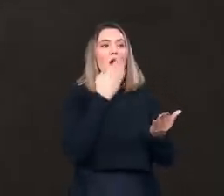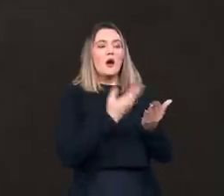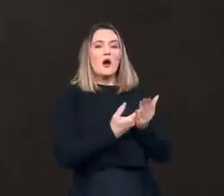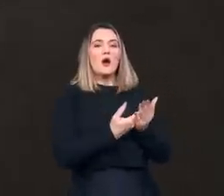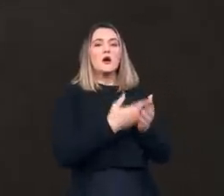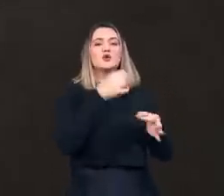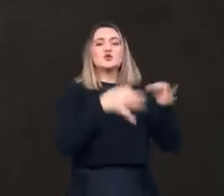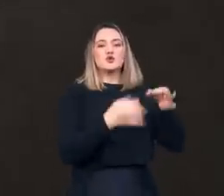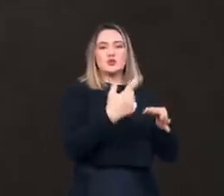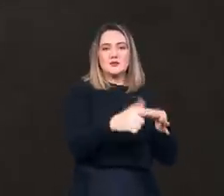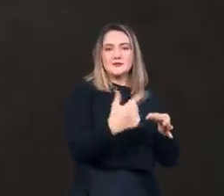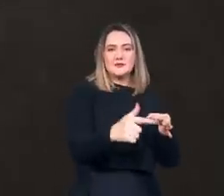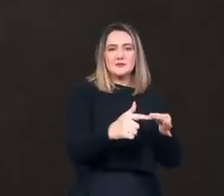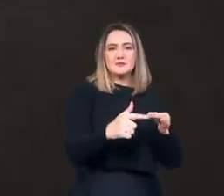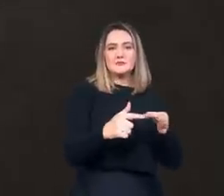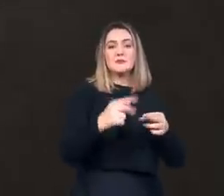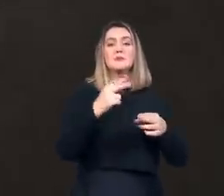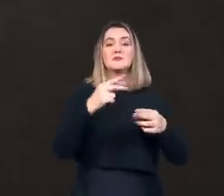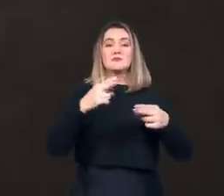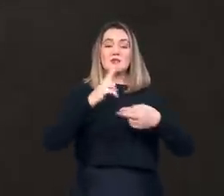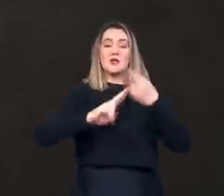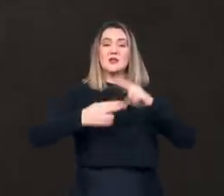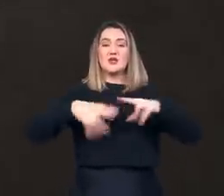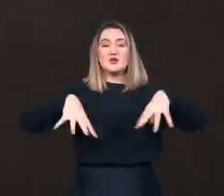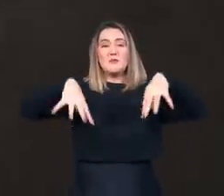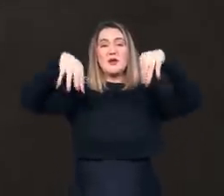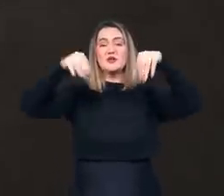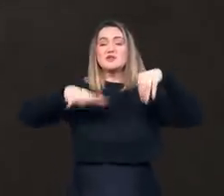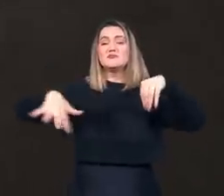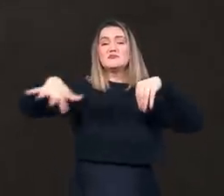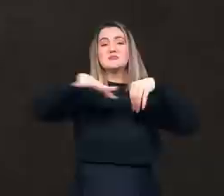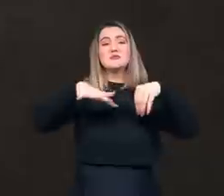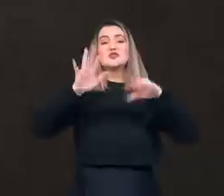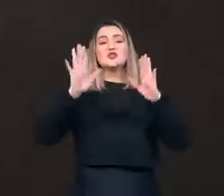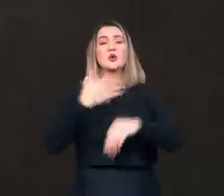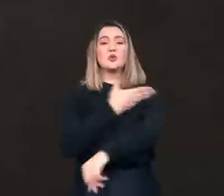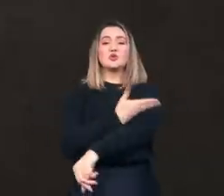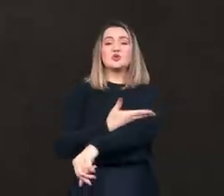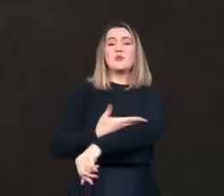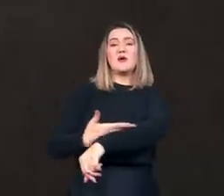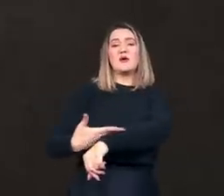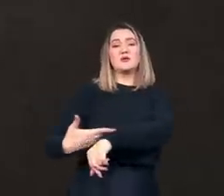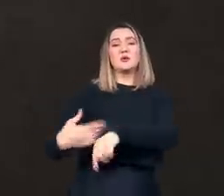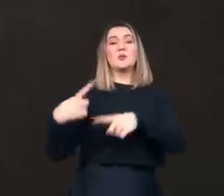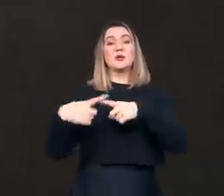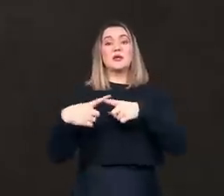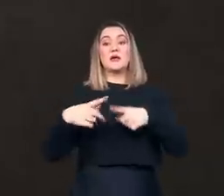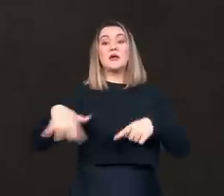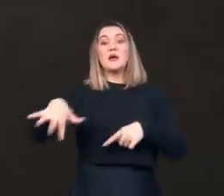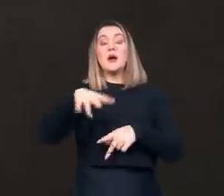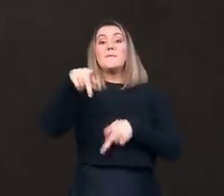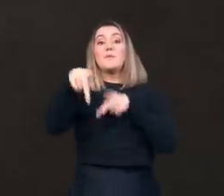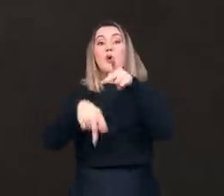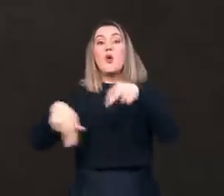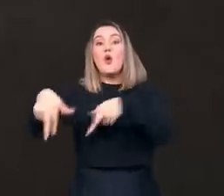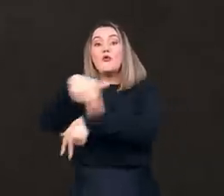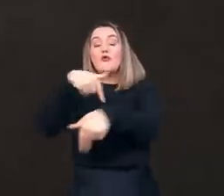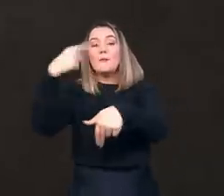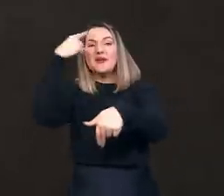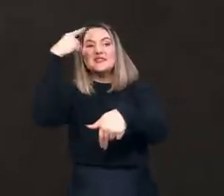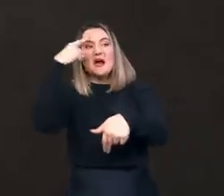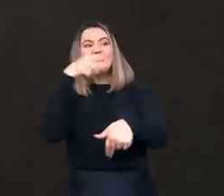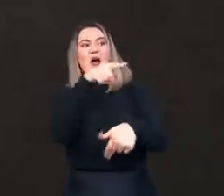injustiças. Na Idade Média, a Inquisição era muito popular porque os hereges eram vistos como inimigos e perigosos,